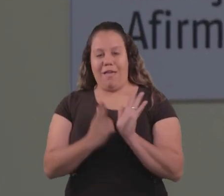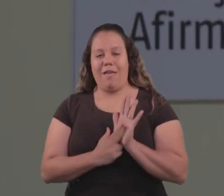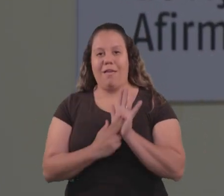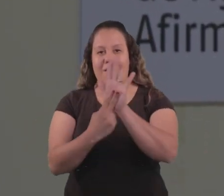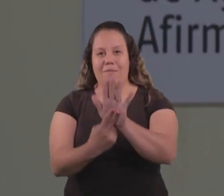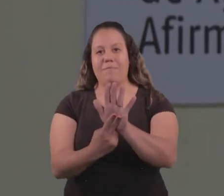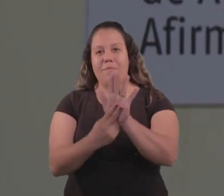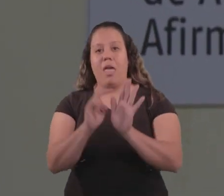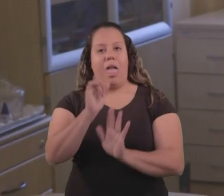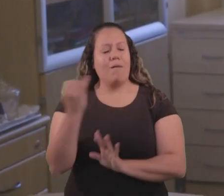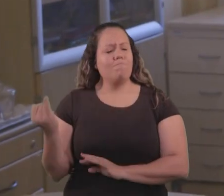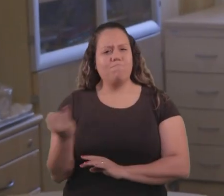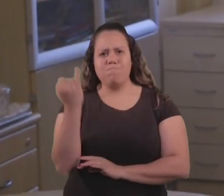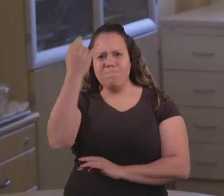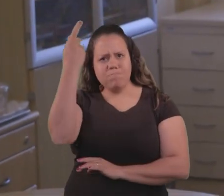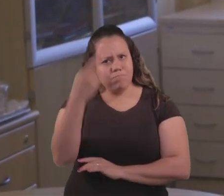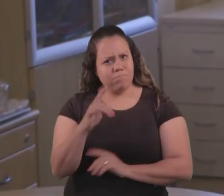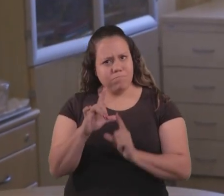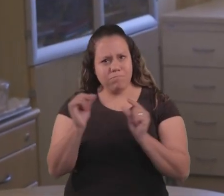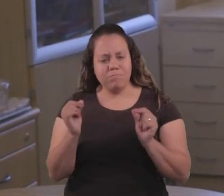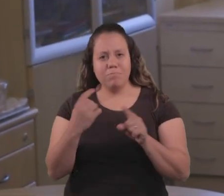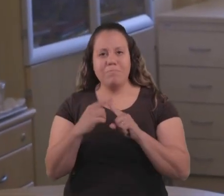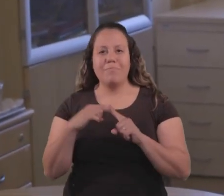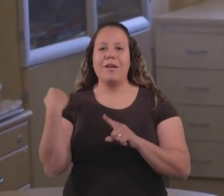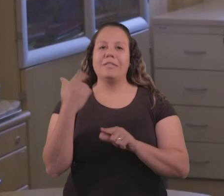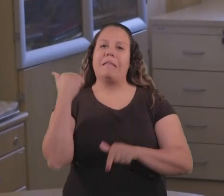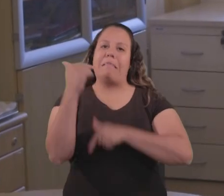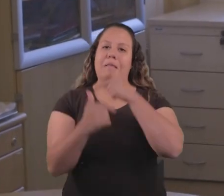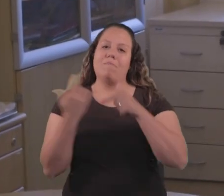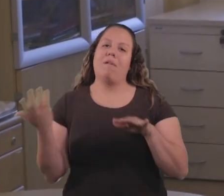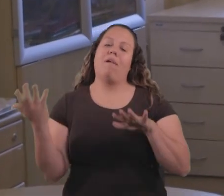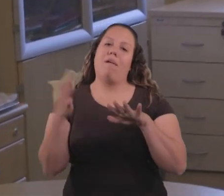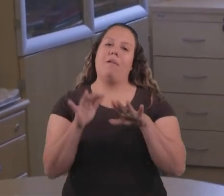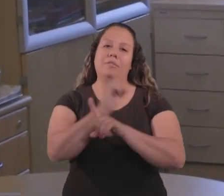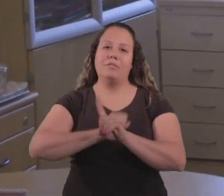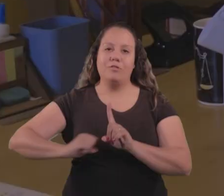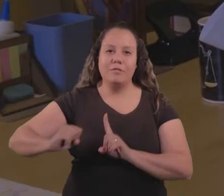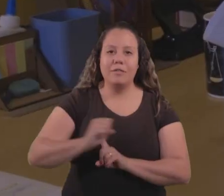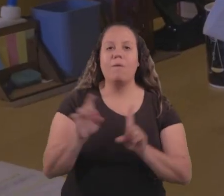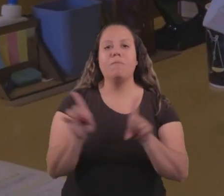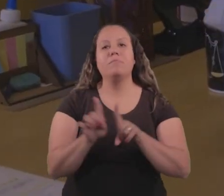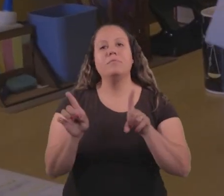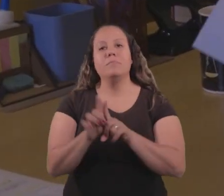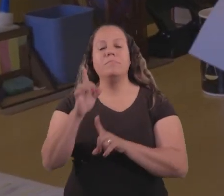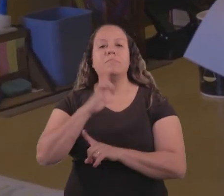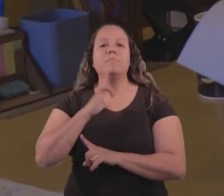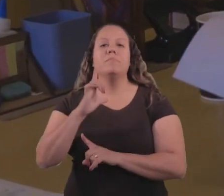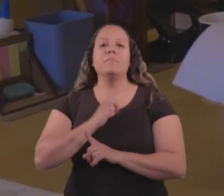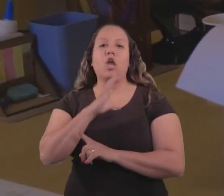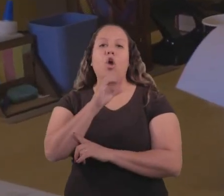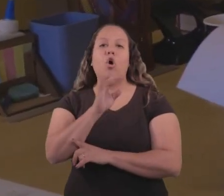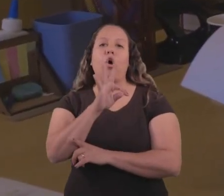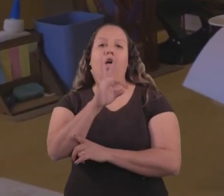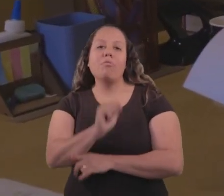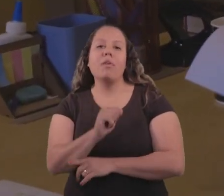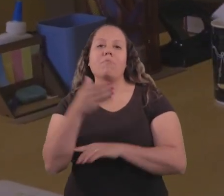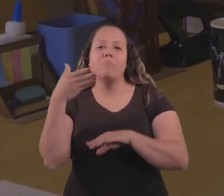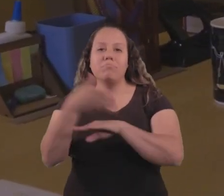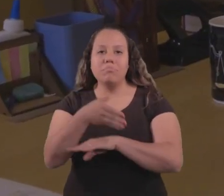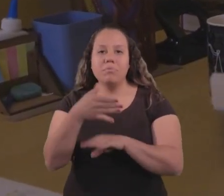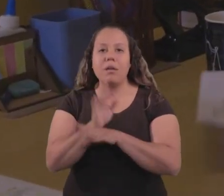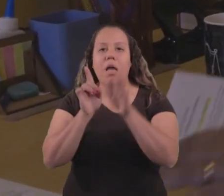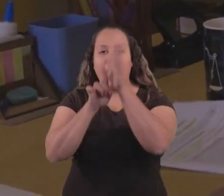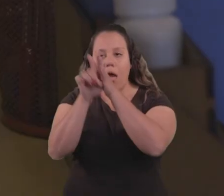de suma importância para a nossa Universidade, porque ali trabalhamos a inclusão social, trabalhamos também a questão das cotas de